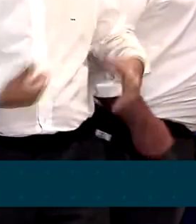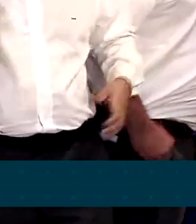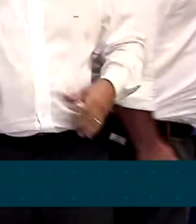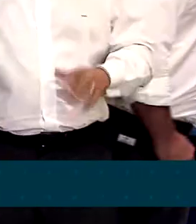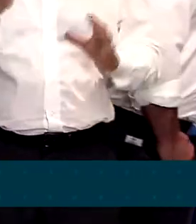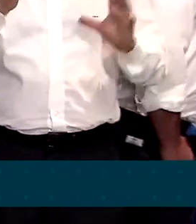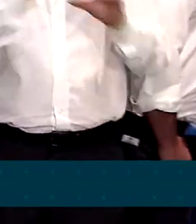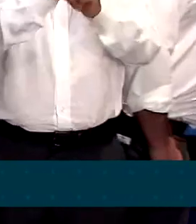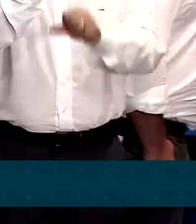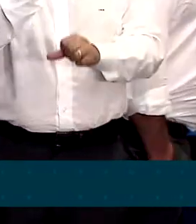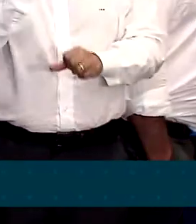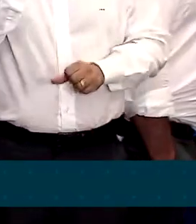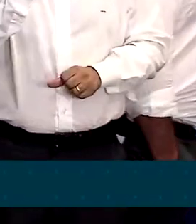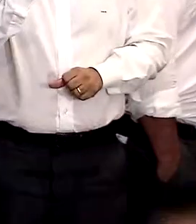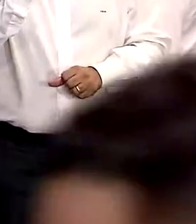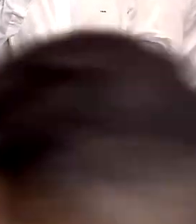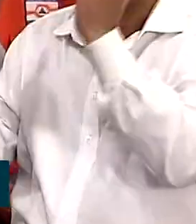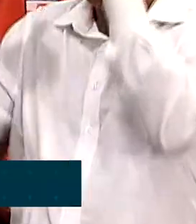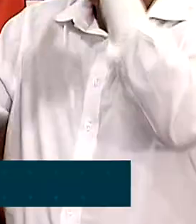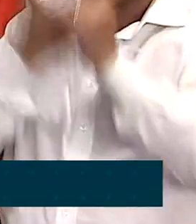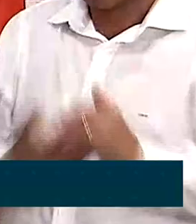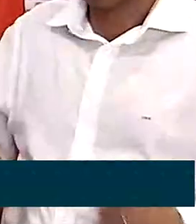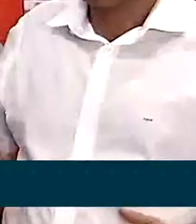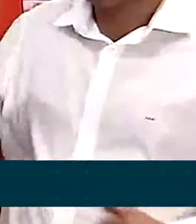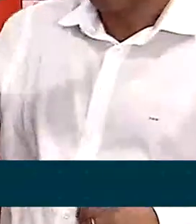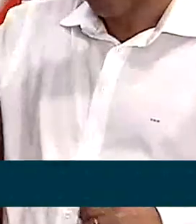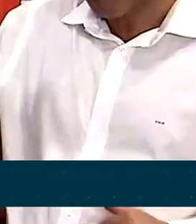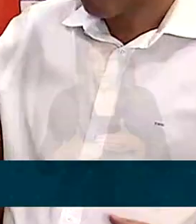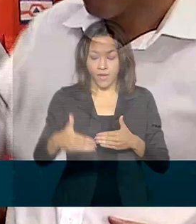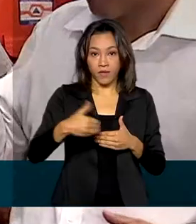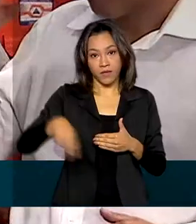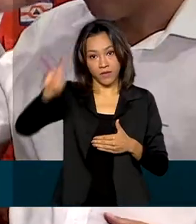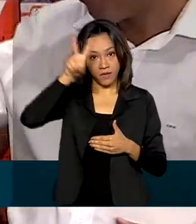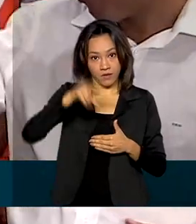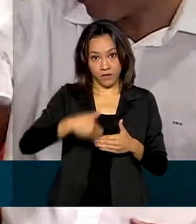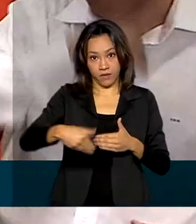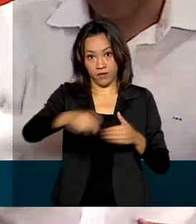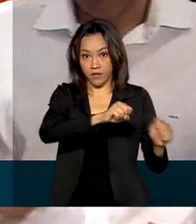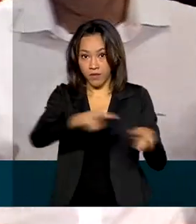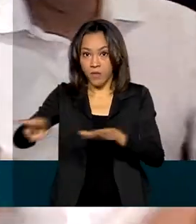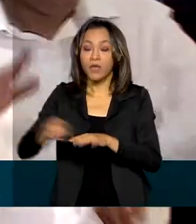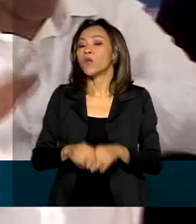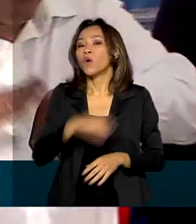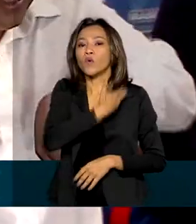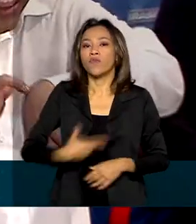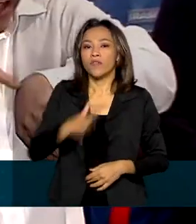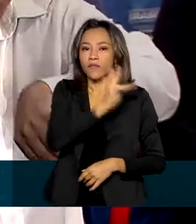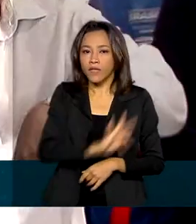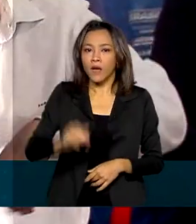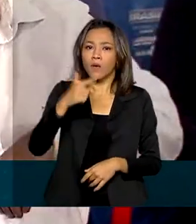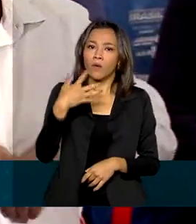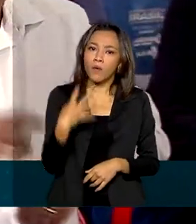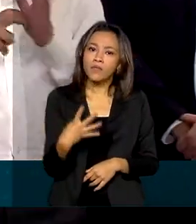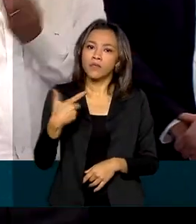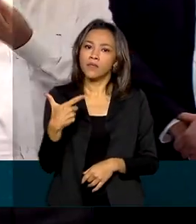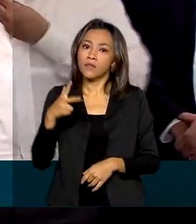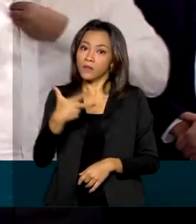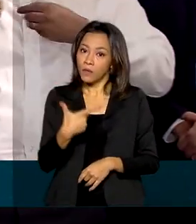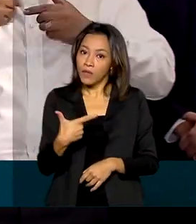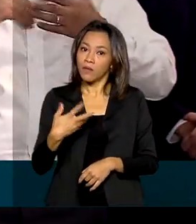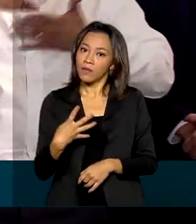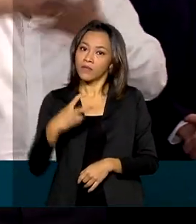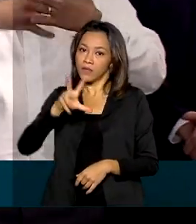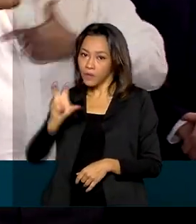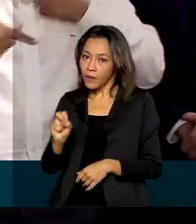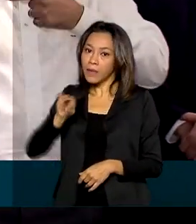6.220 reais. Nesta semana, o governo federal disponibilizou 450 milhões de reais para o